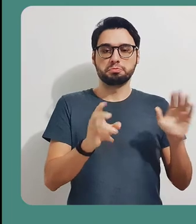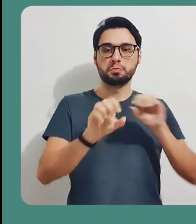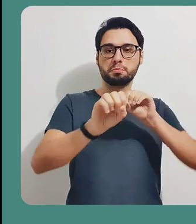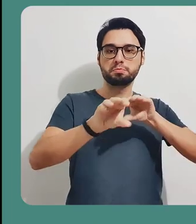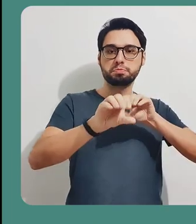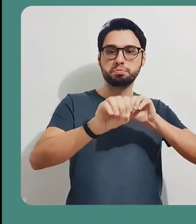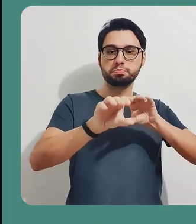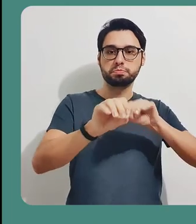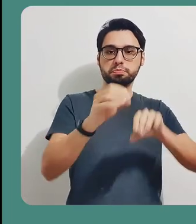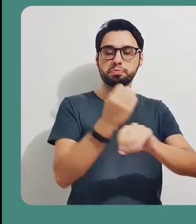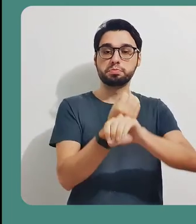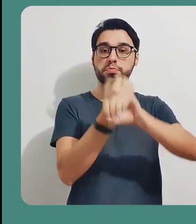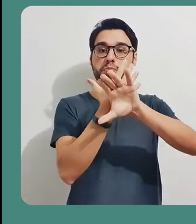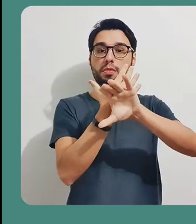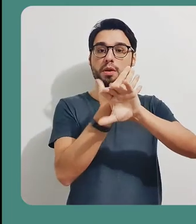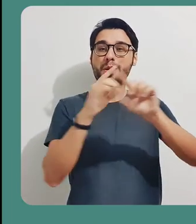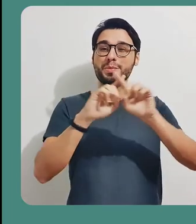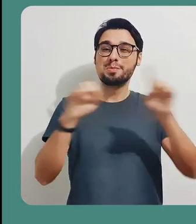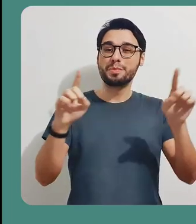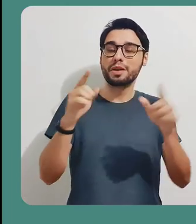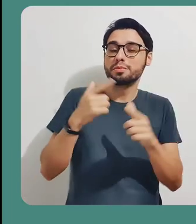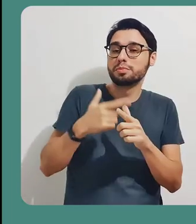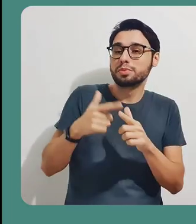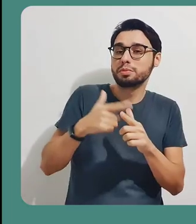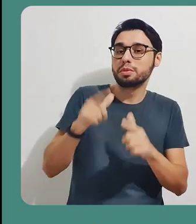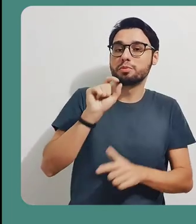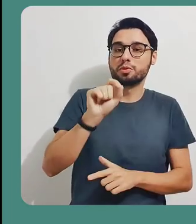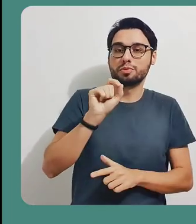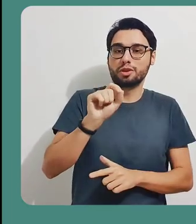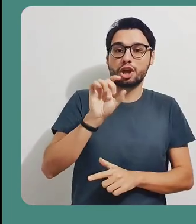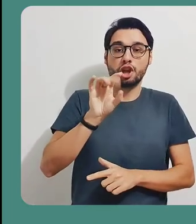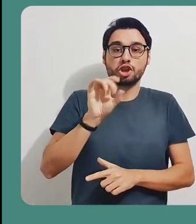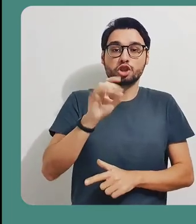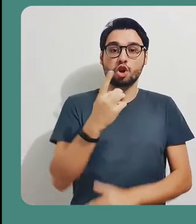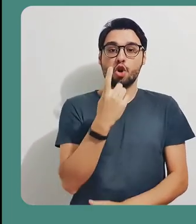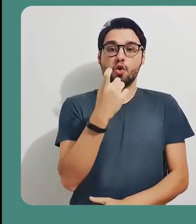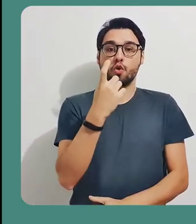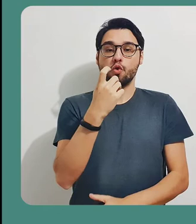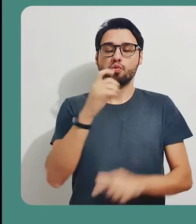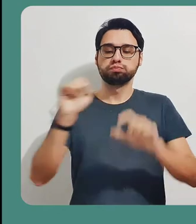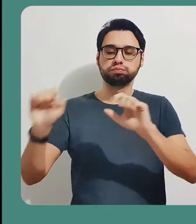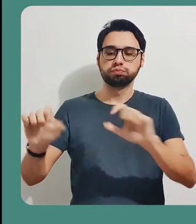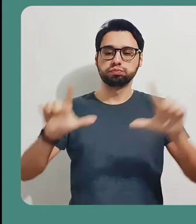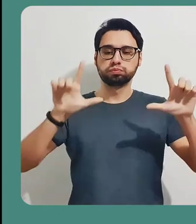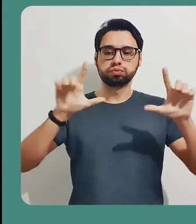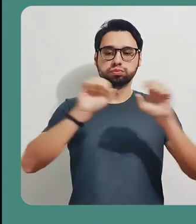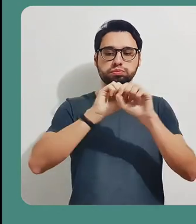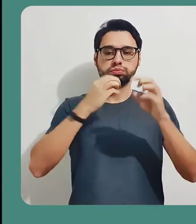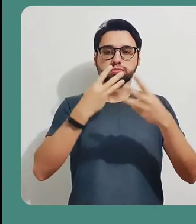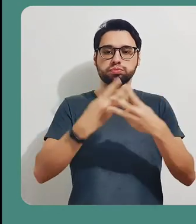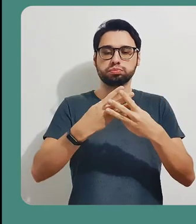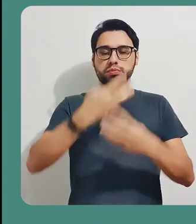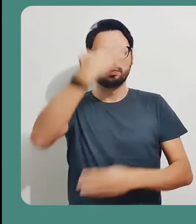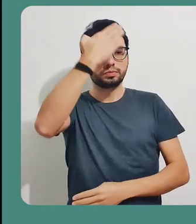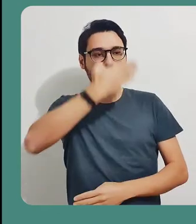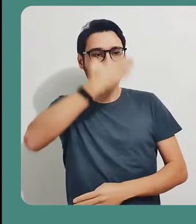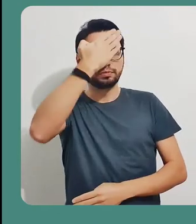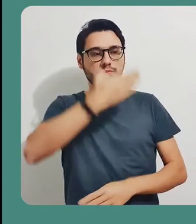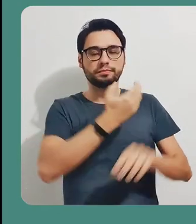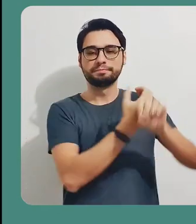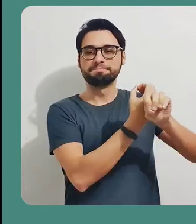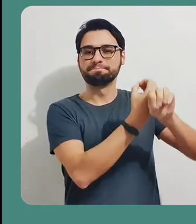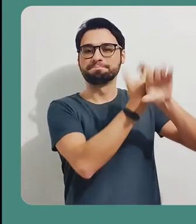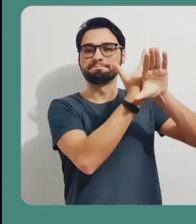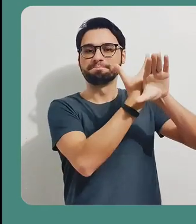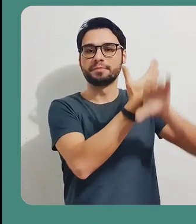e conduzir a sua aula normalmente. Qual que é a desvantagem? Quando você trabalha com apenas uma tela, você,